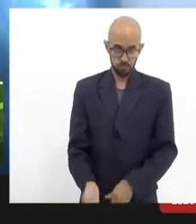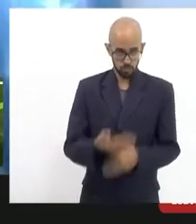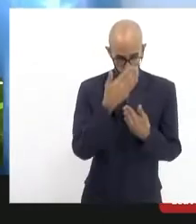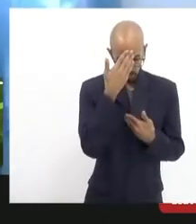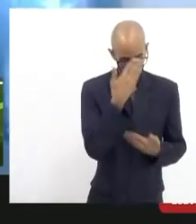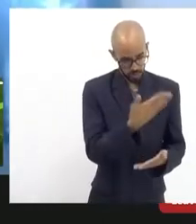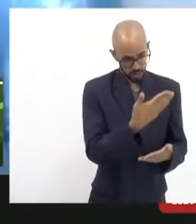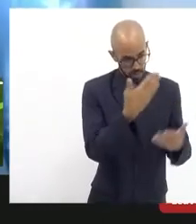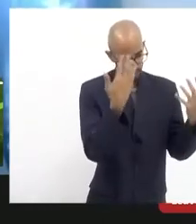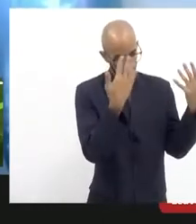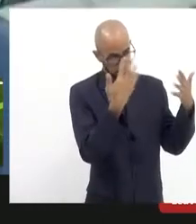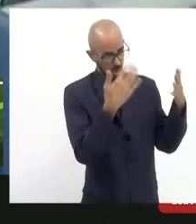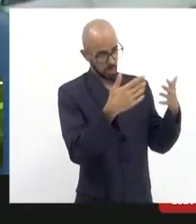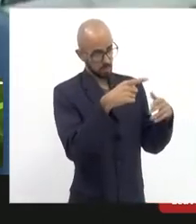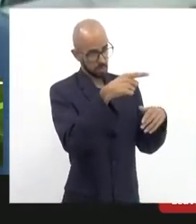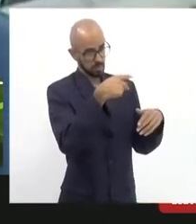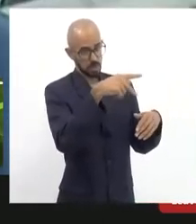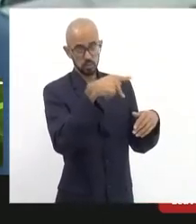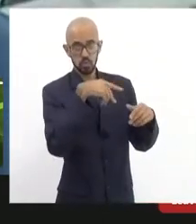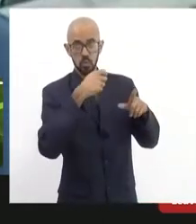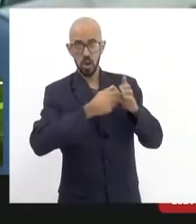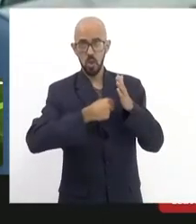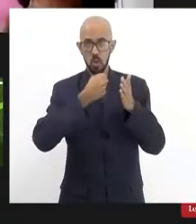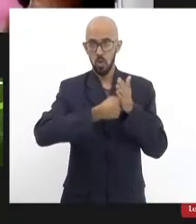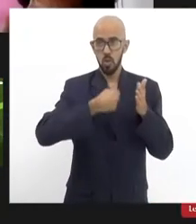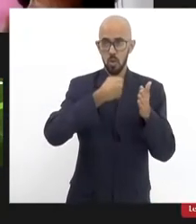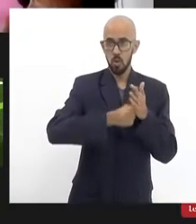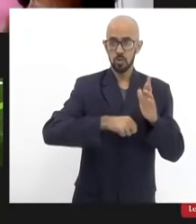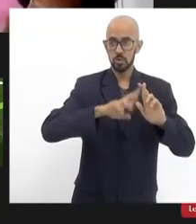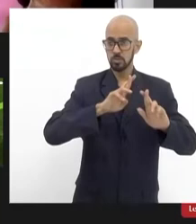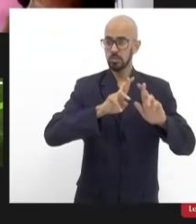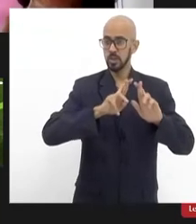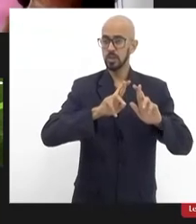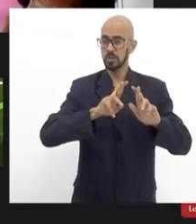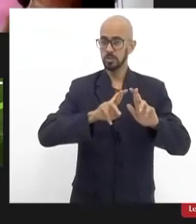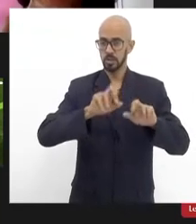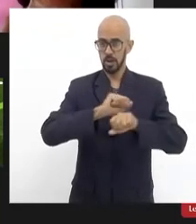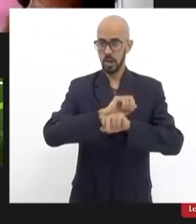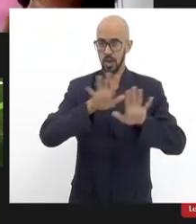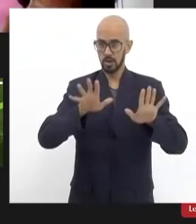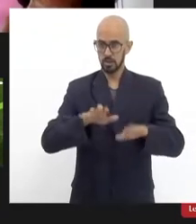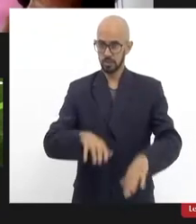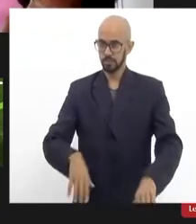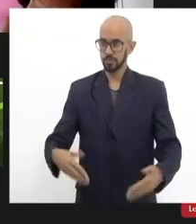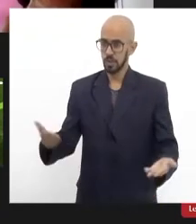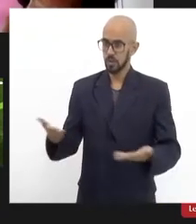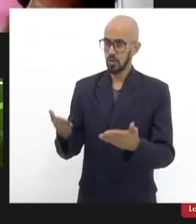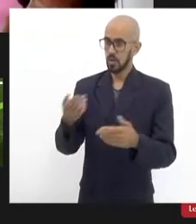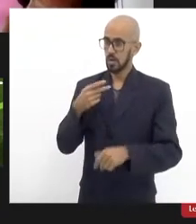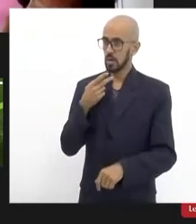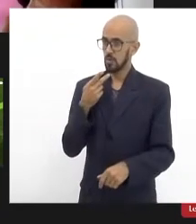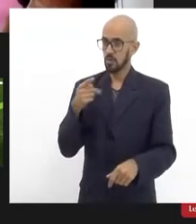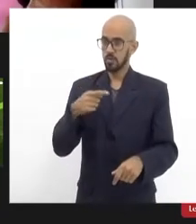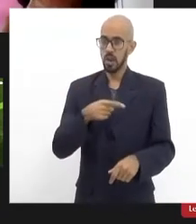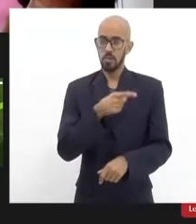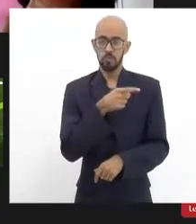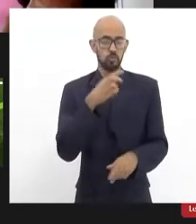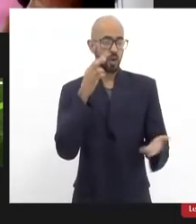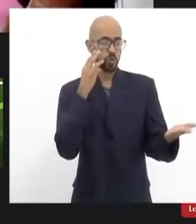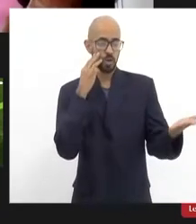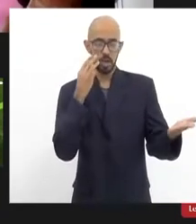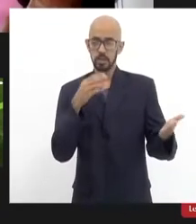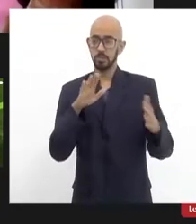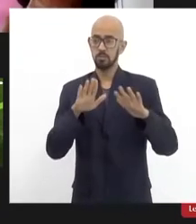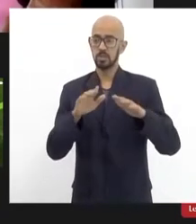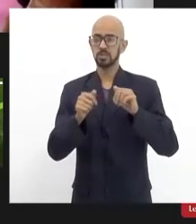parabéns aí pela sua luta esperança e lucidez eu vou passar aqui para o nosso camarada Valdeque mas